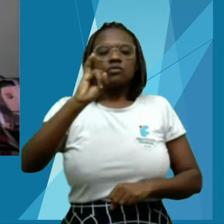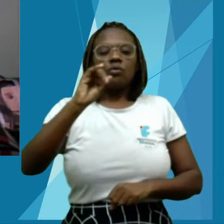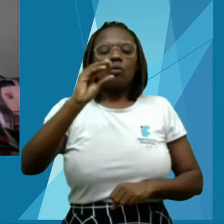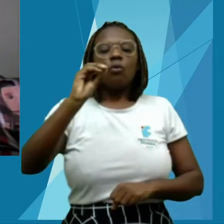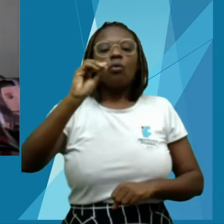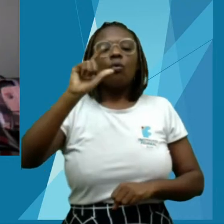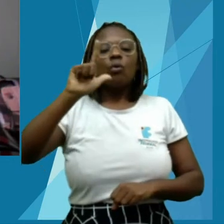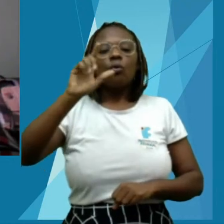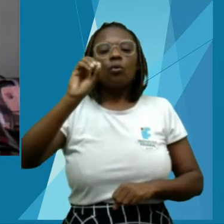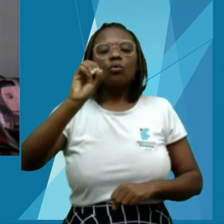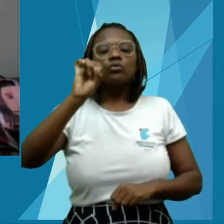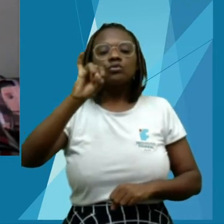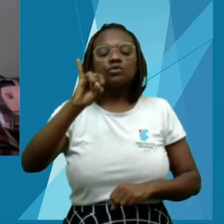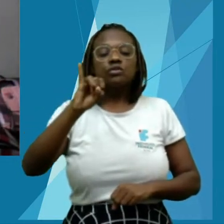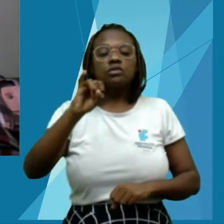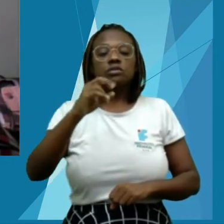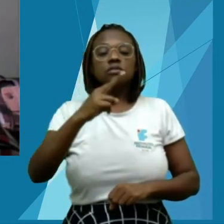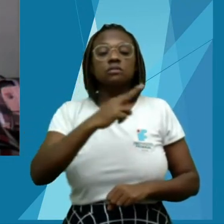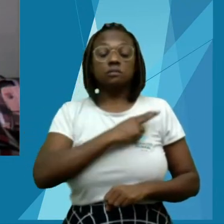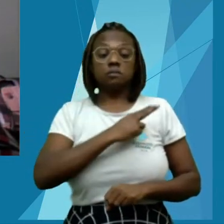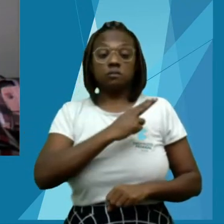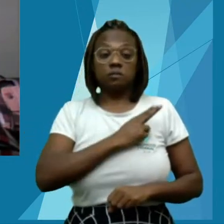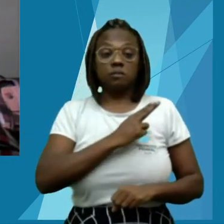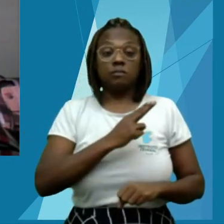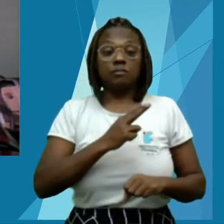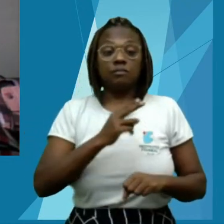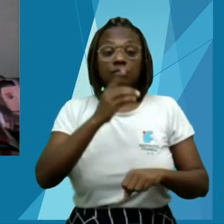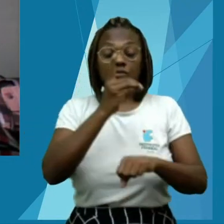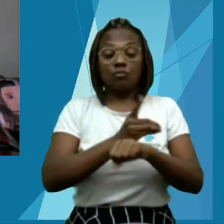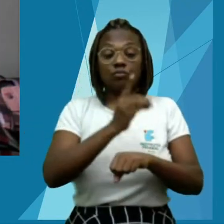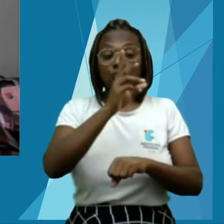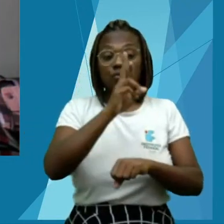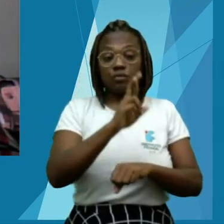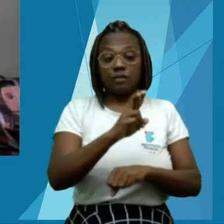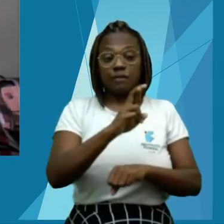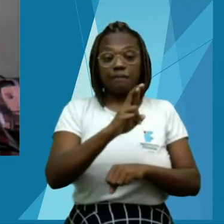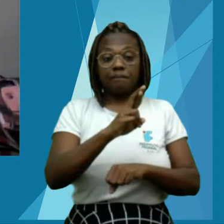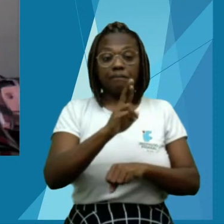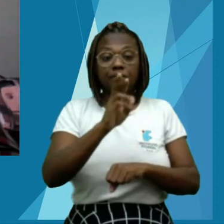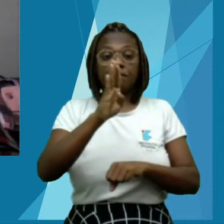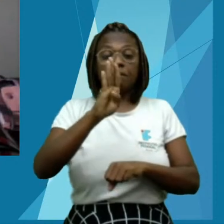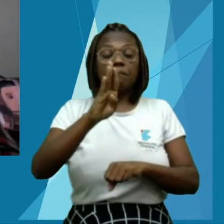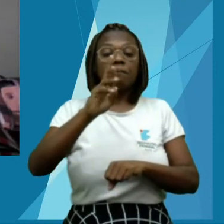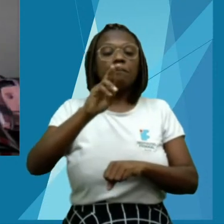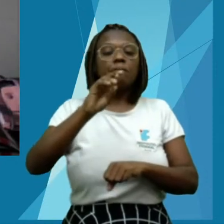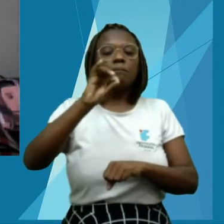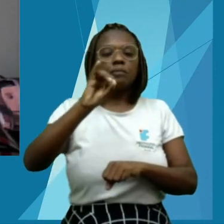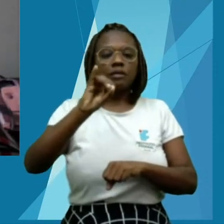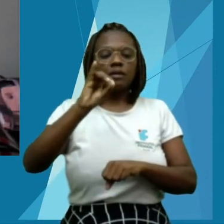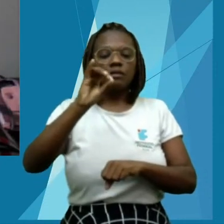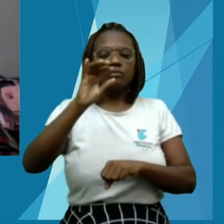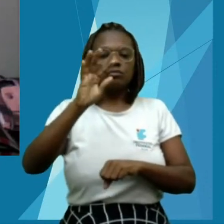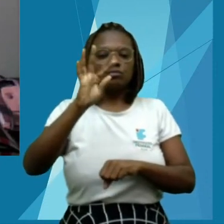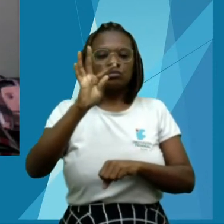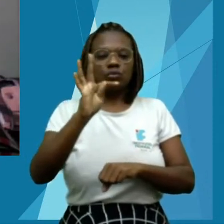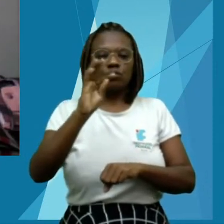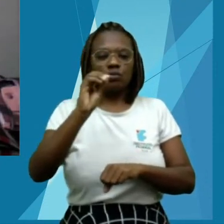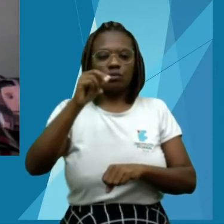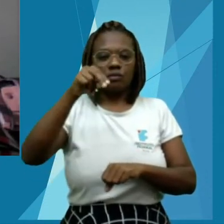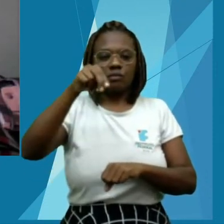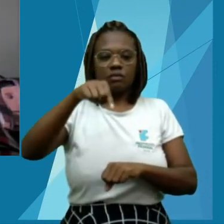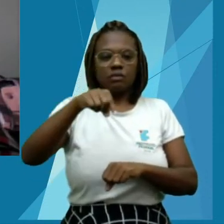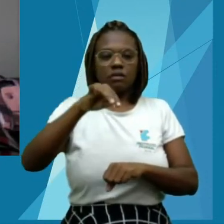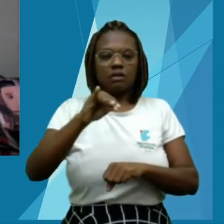Universidade Federal de Viçosa e doutorado em fitotecnia pela Universidade Federal de Viçosa. Atualmente